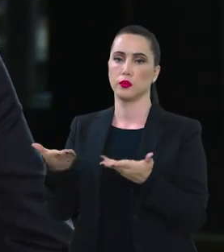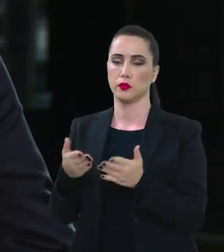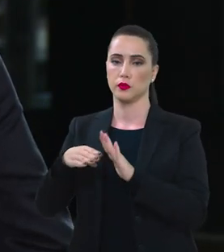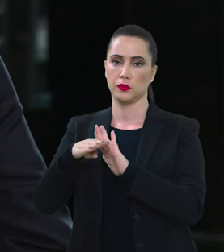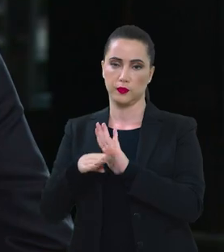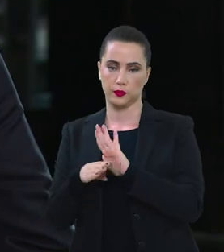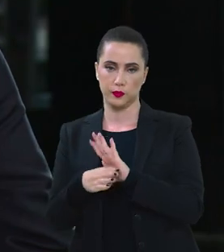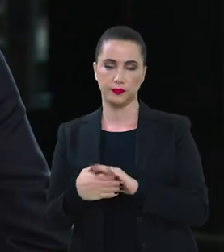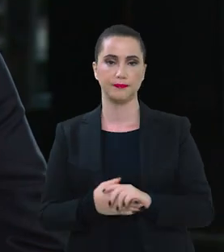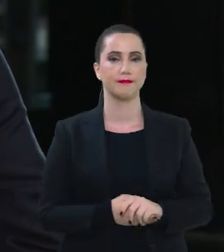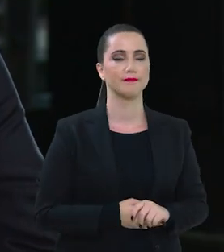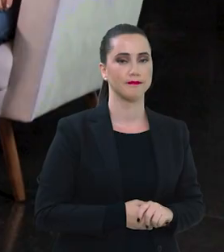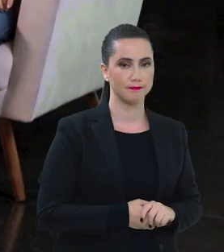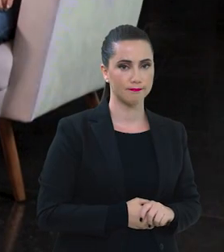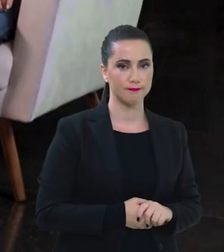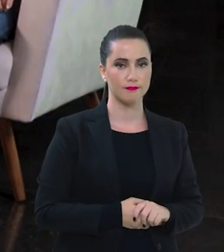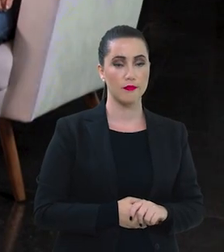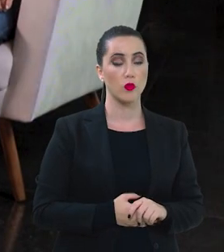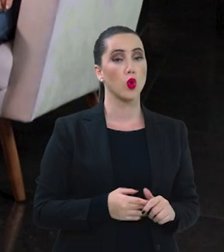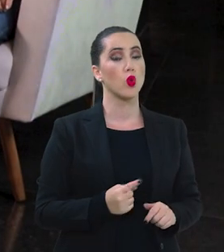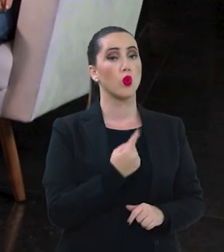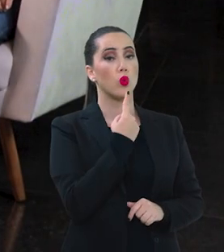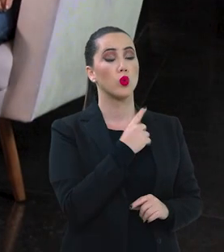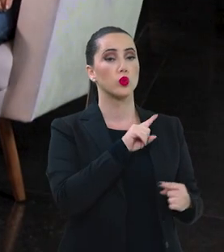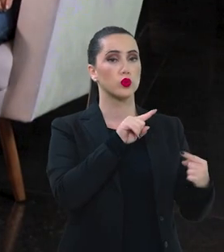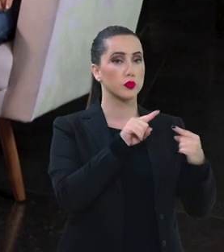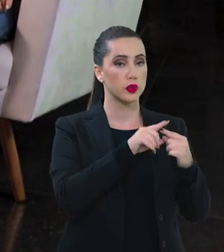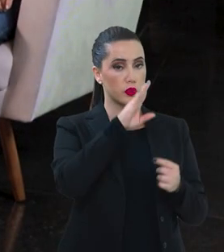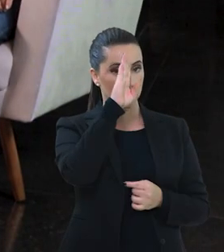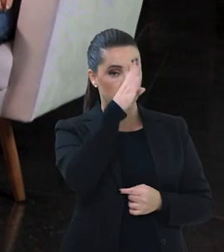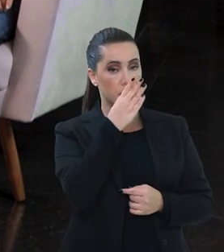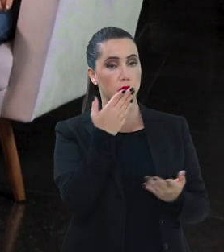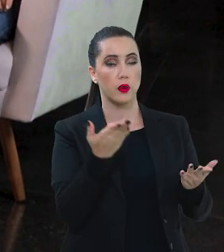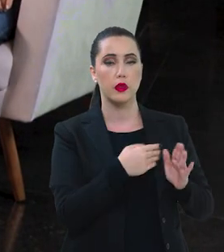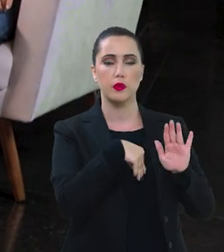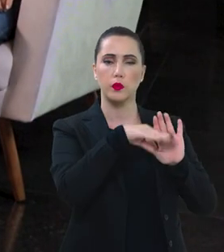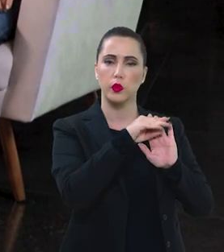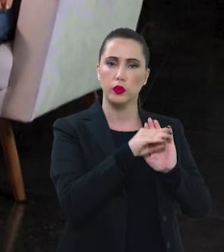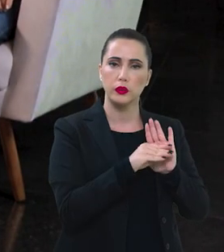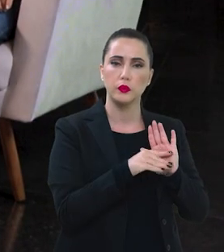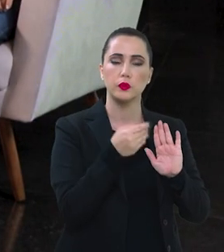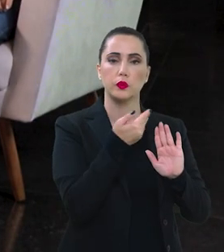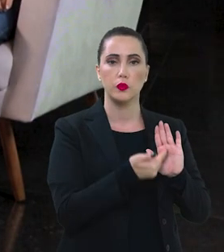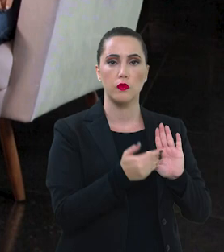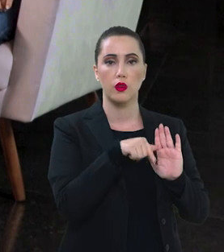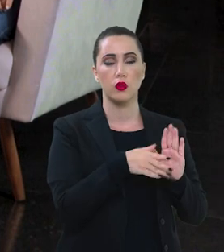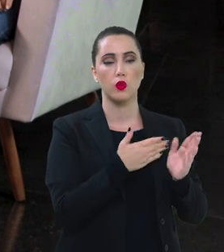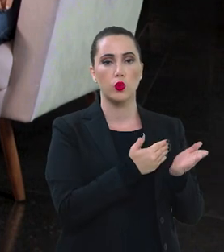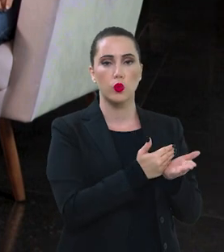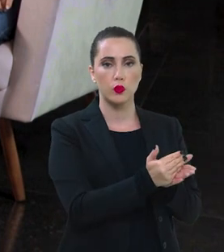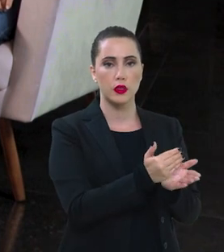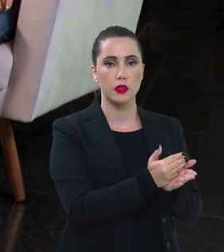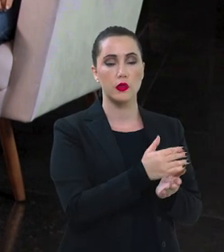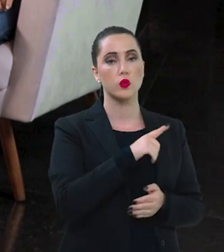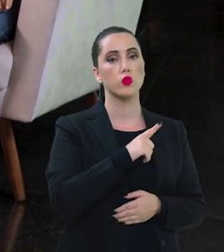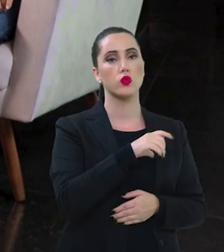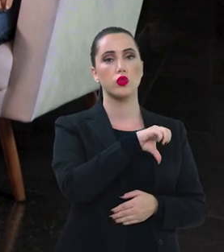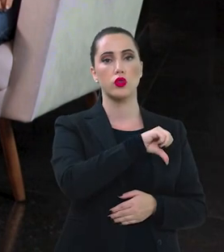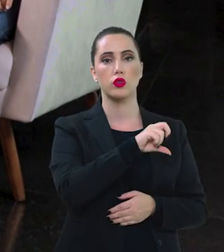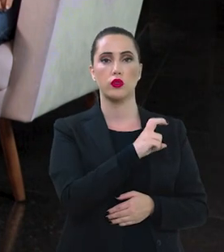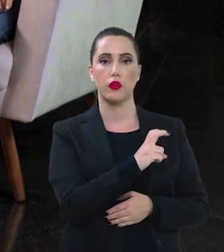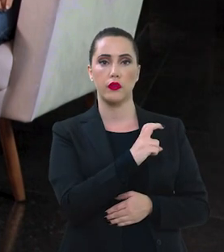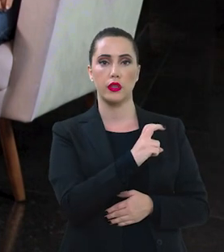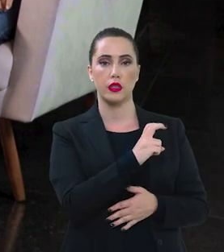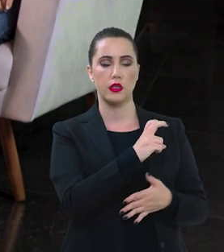aprimorado no programa? Acho que um dos pontos centrais é que o Pronace, ele, a priori, tinha